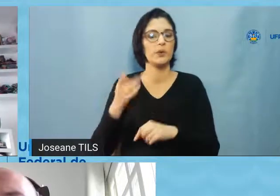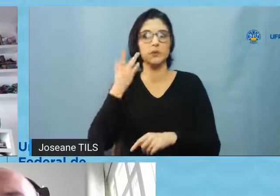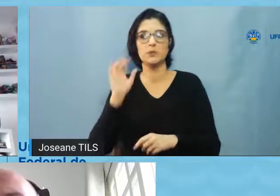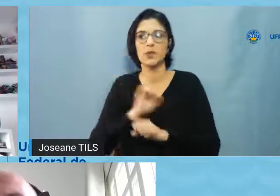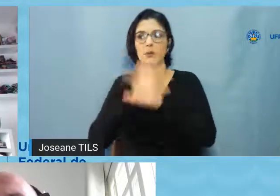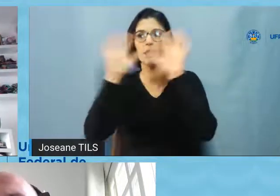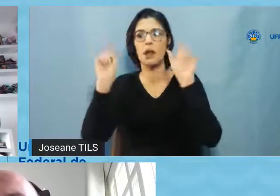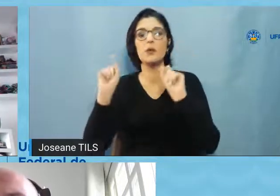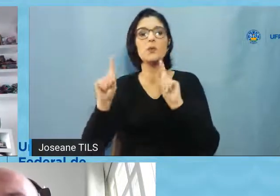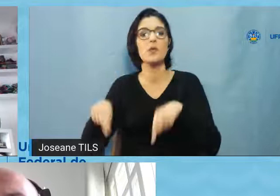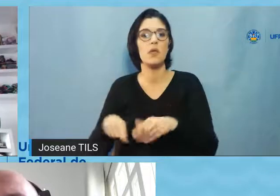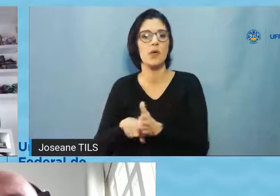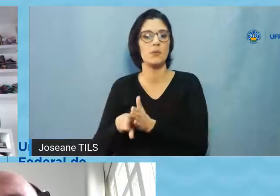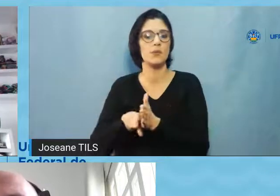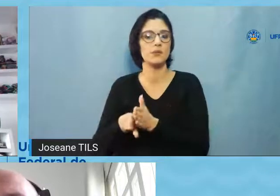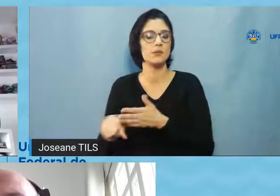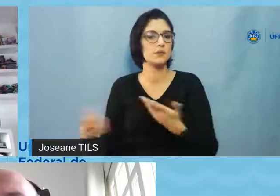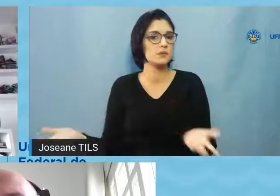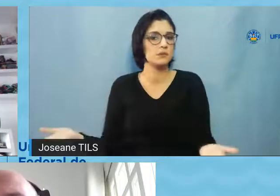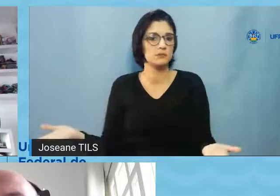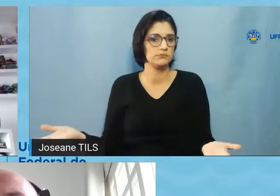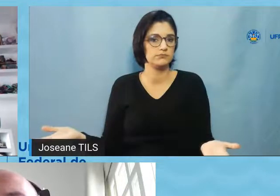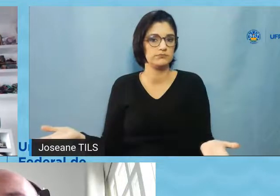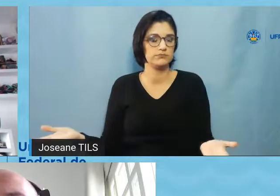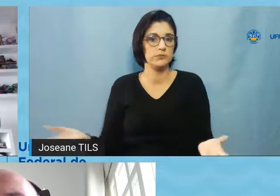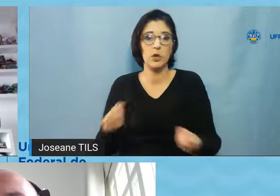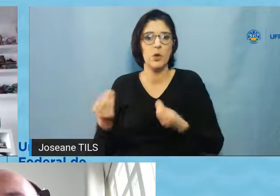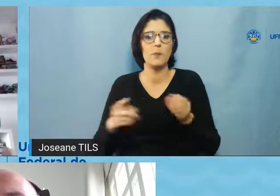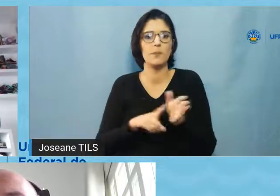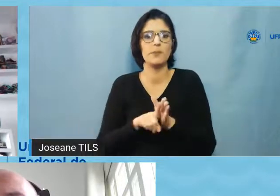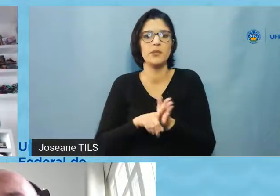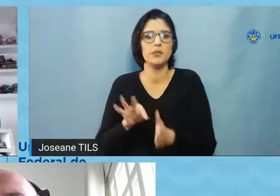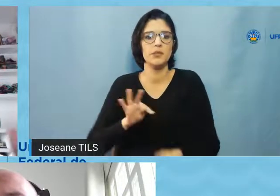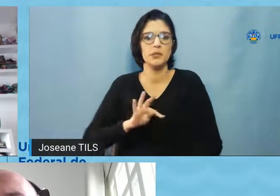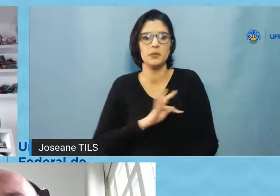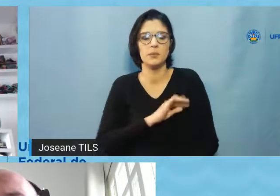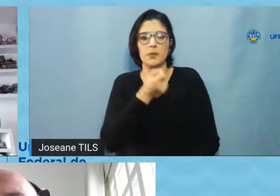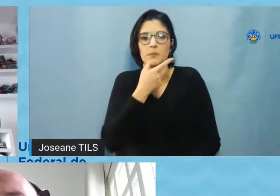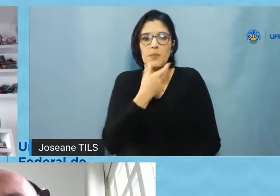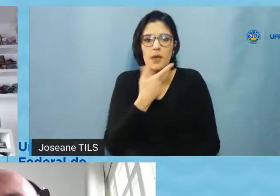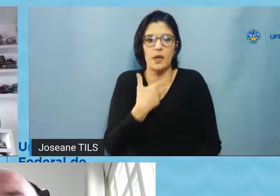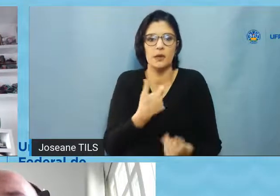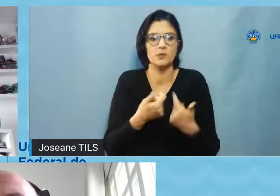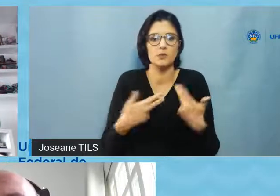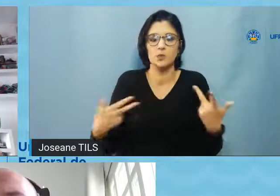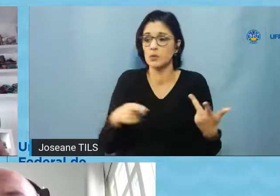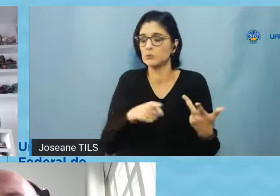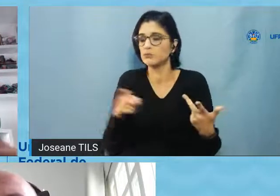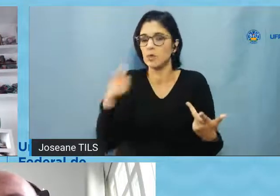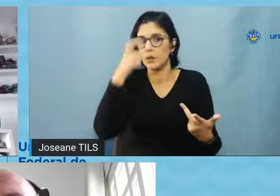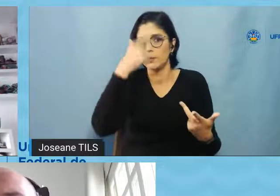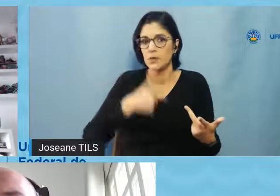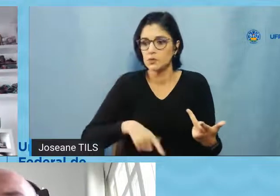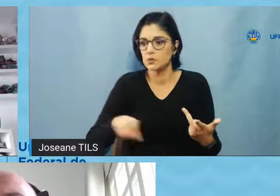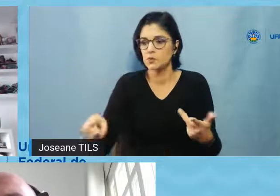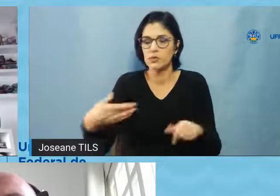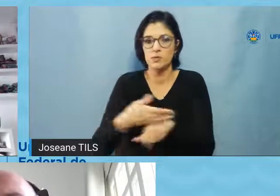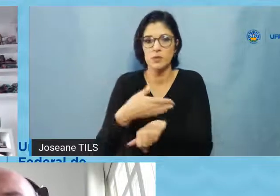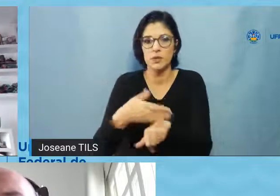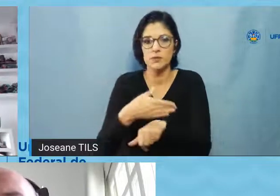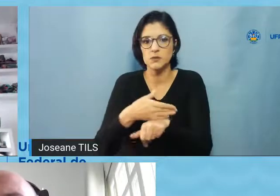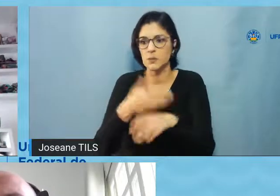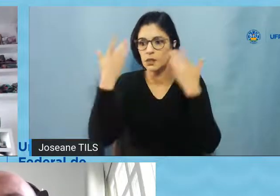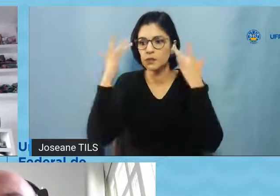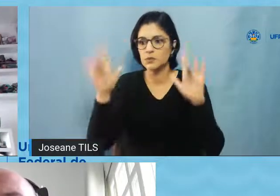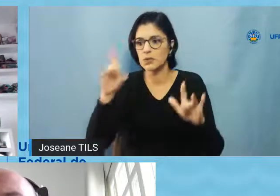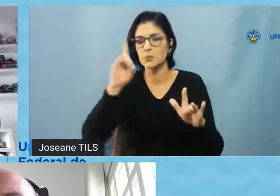fazer uma pesquisa de tratamentos sem permitir aos indivíduos, né, todos aqueles direitos aqui que eu mencionei,